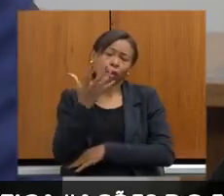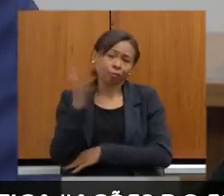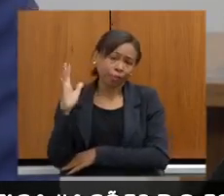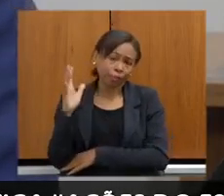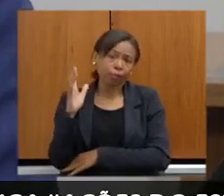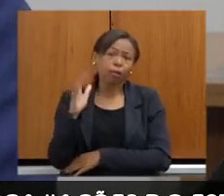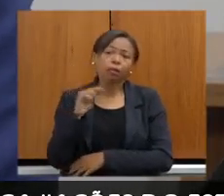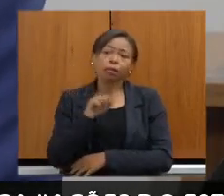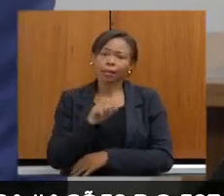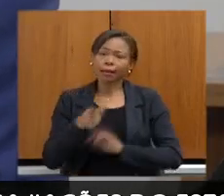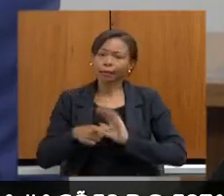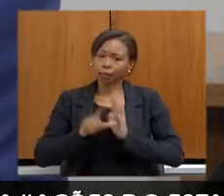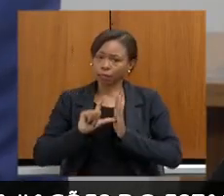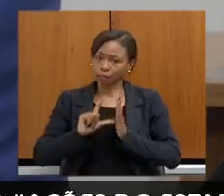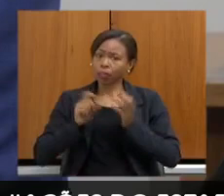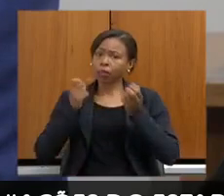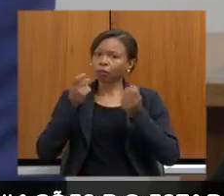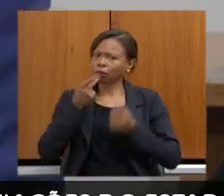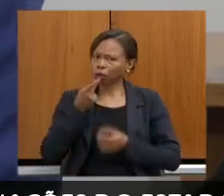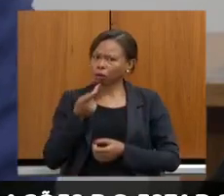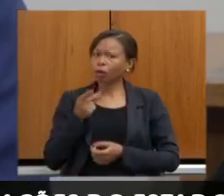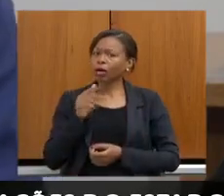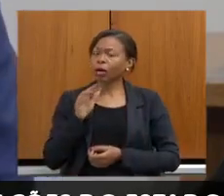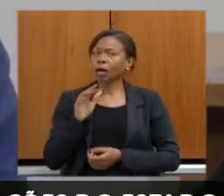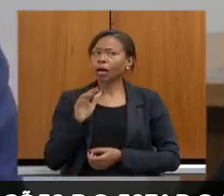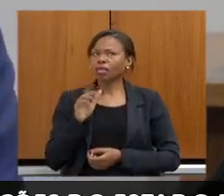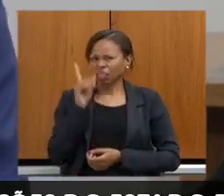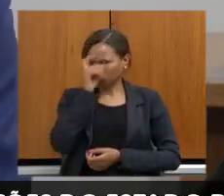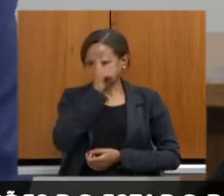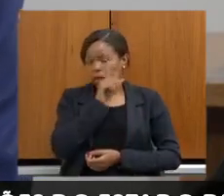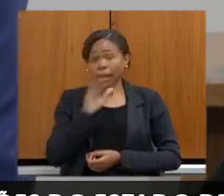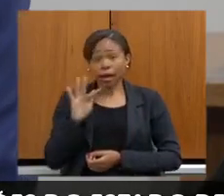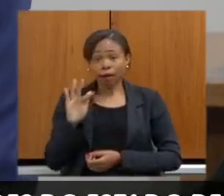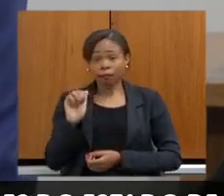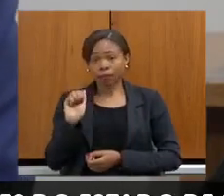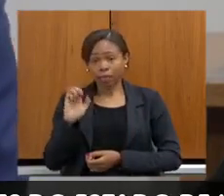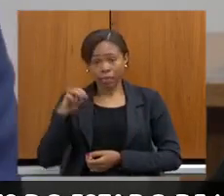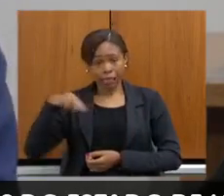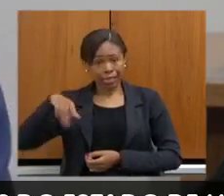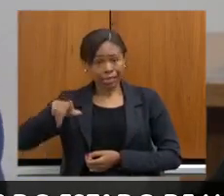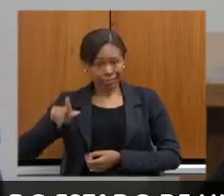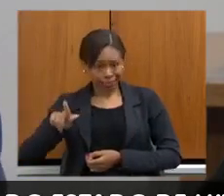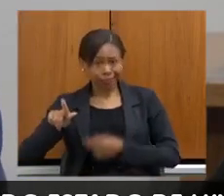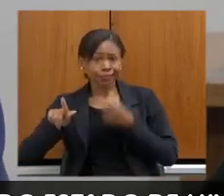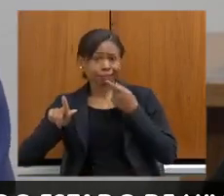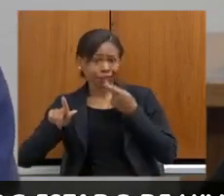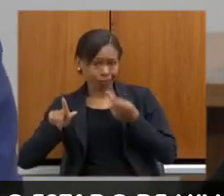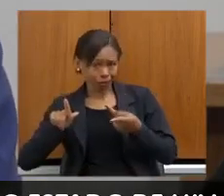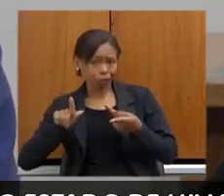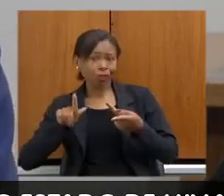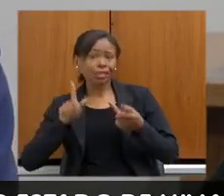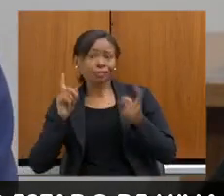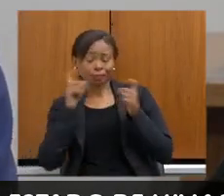tiro aqui a razão da FAENG de falar das dificuldades que tem com a Secretaria de Meio Ambiente,